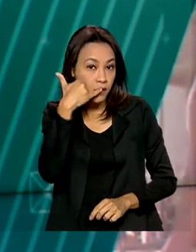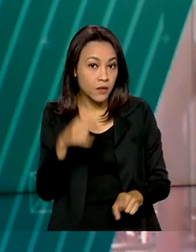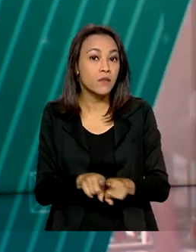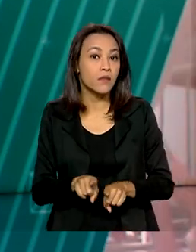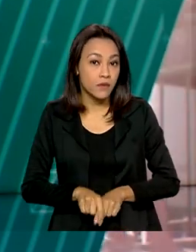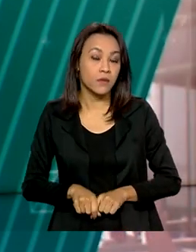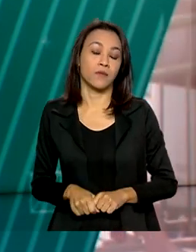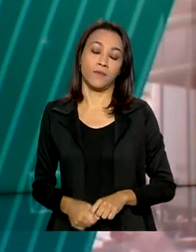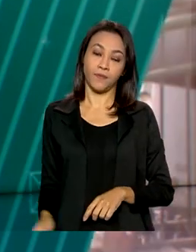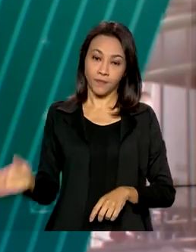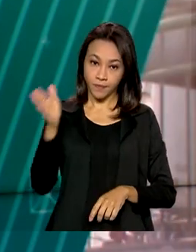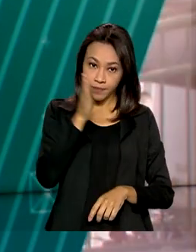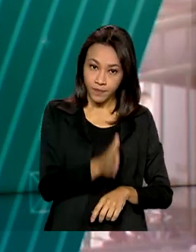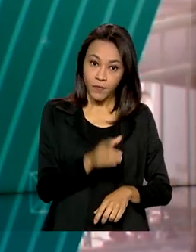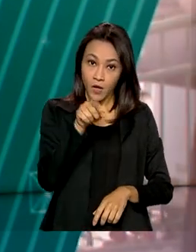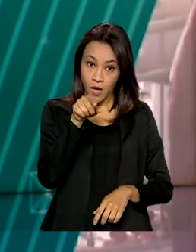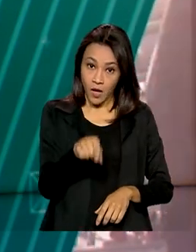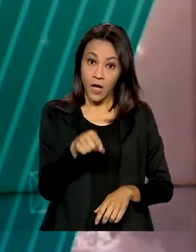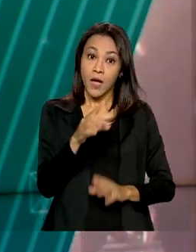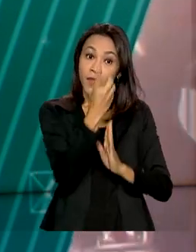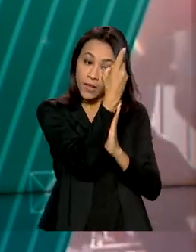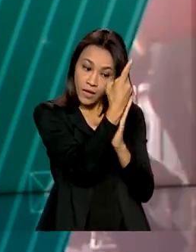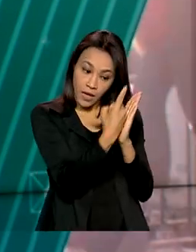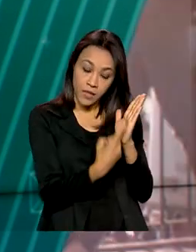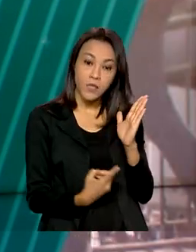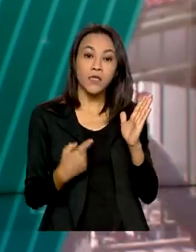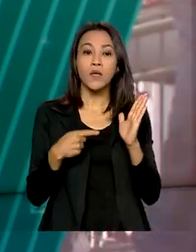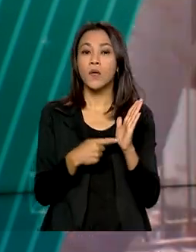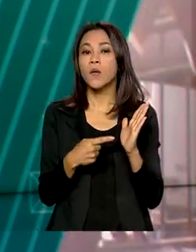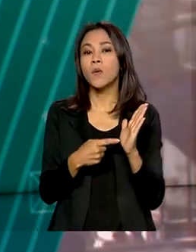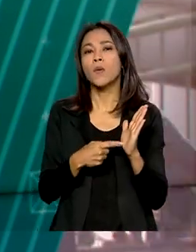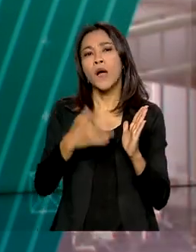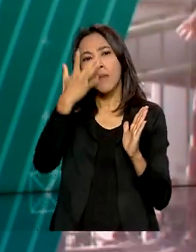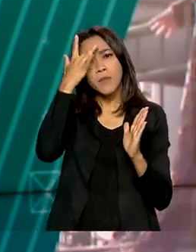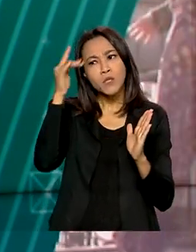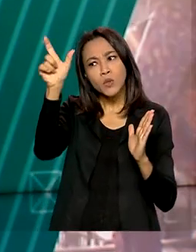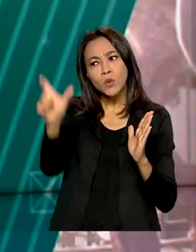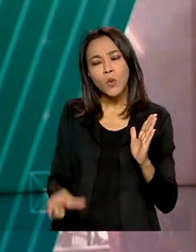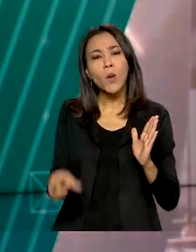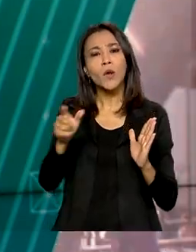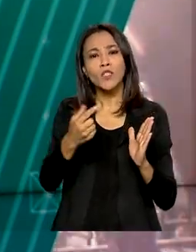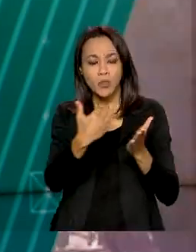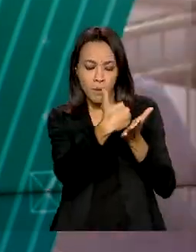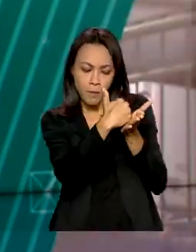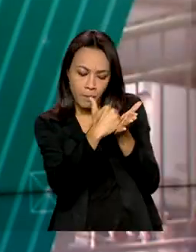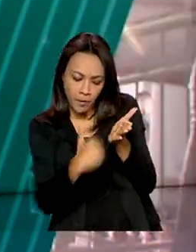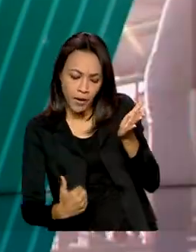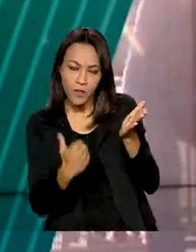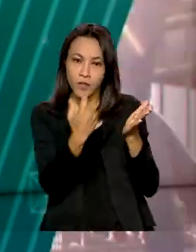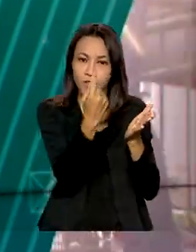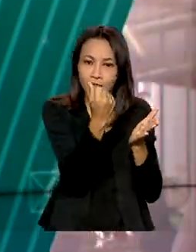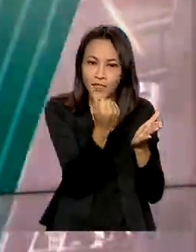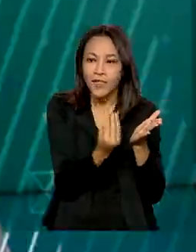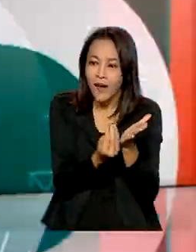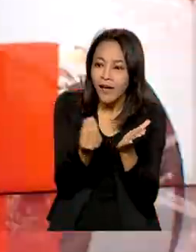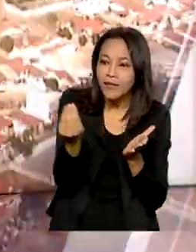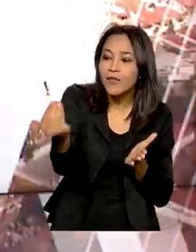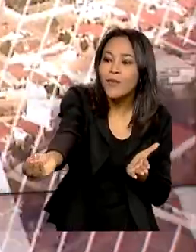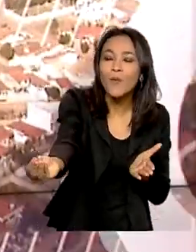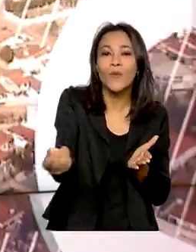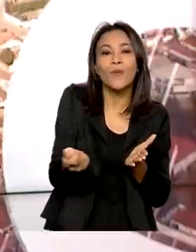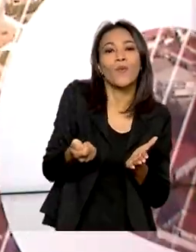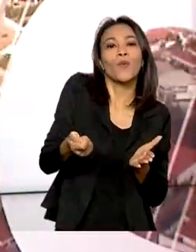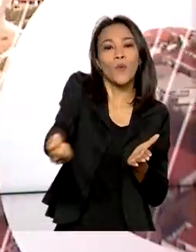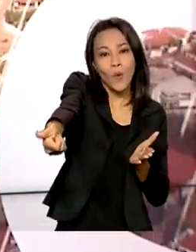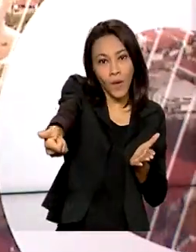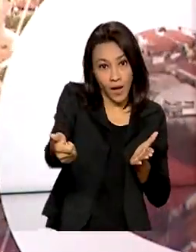Ao fazer a declaração, o contribuinte pode destinar parte do Imposto de Renda a ações filantrópicas. O